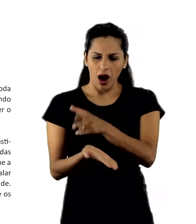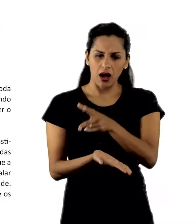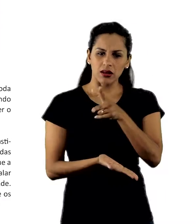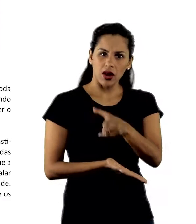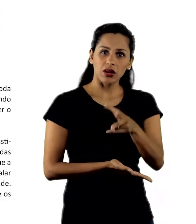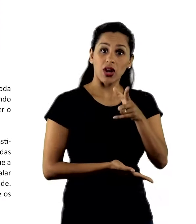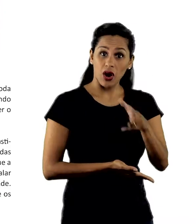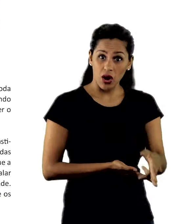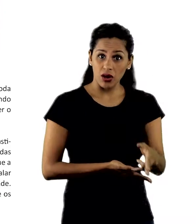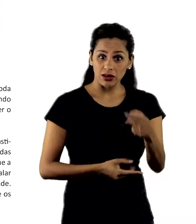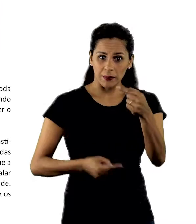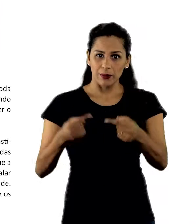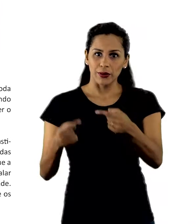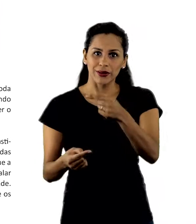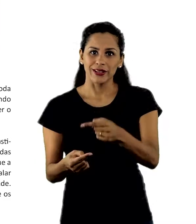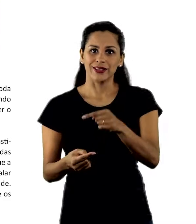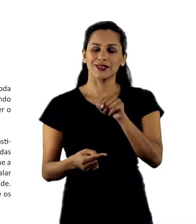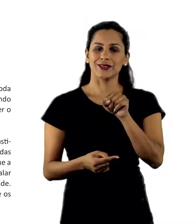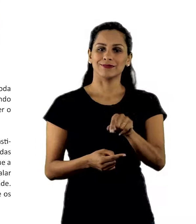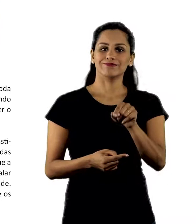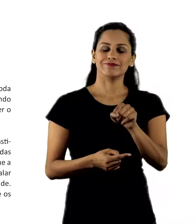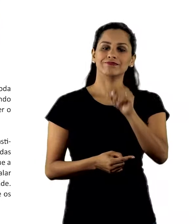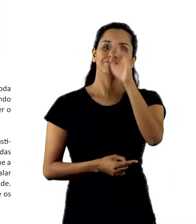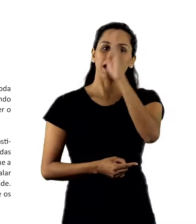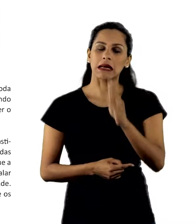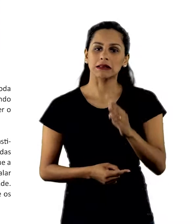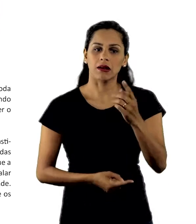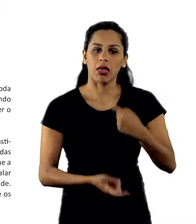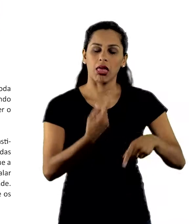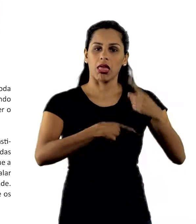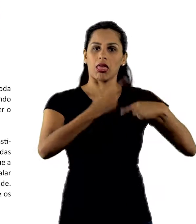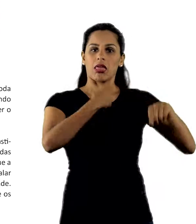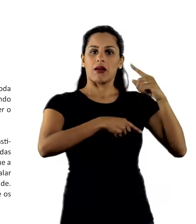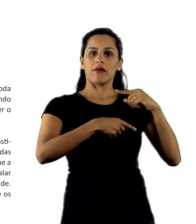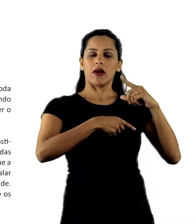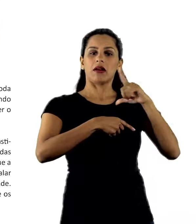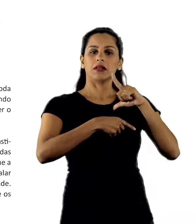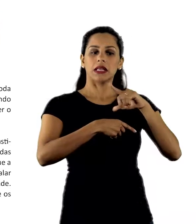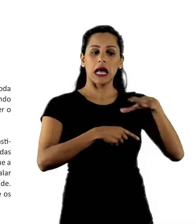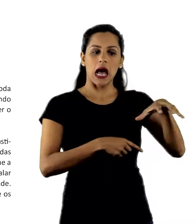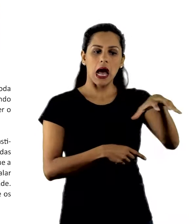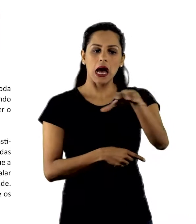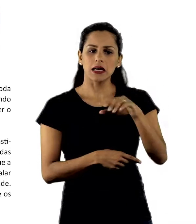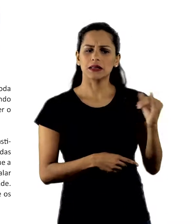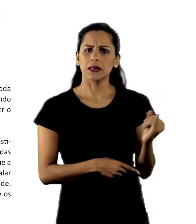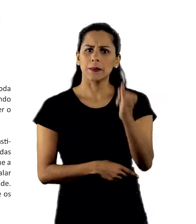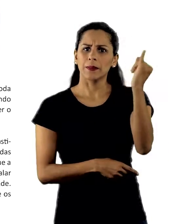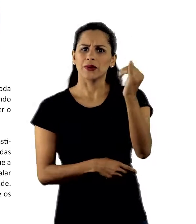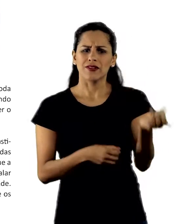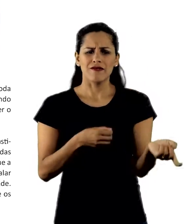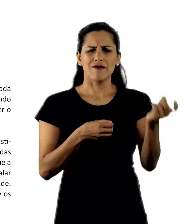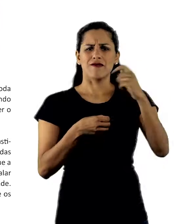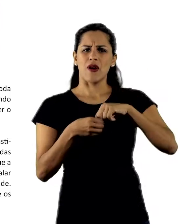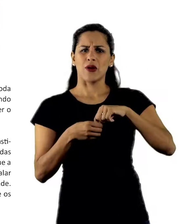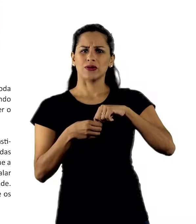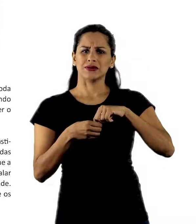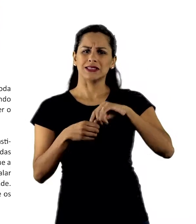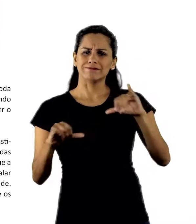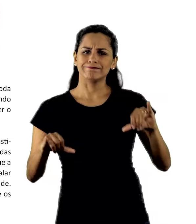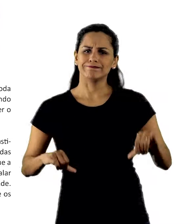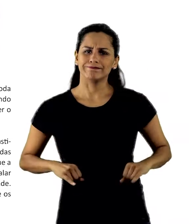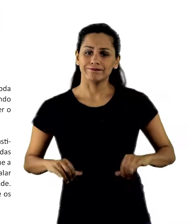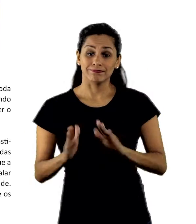políticas públicas estão levando o país a um retrocesso, fazendo com que setores importantes da população voltem à miséria.